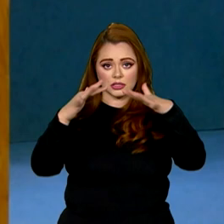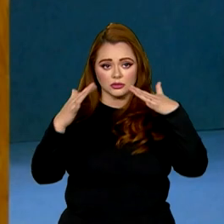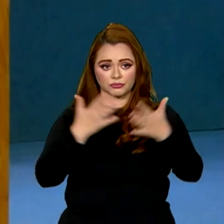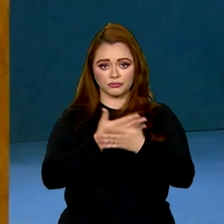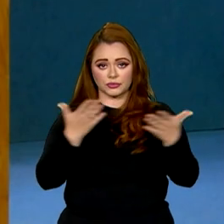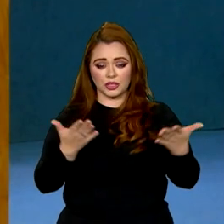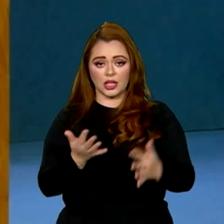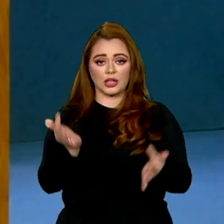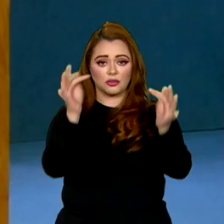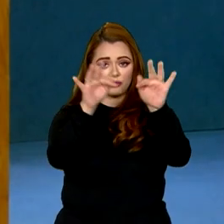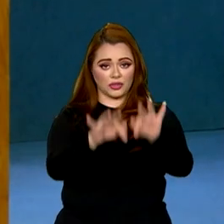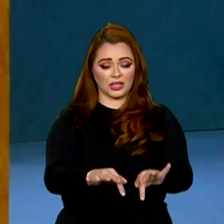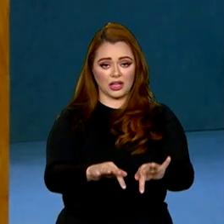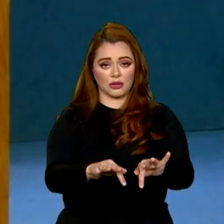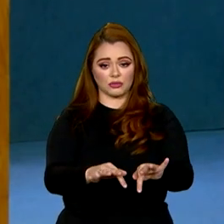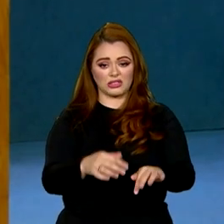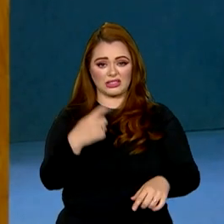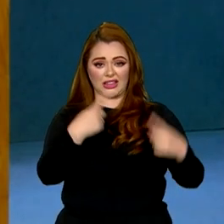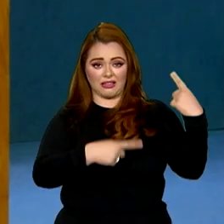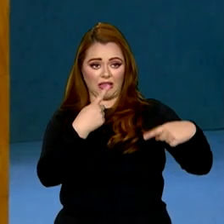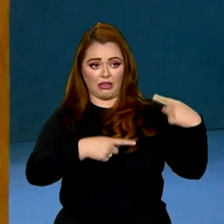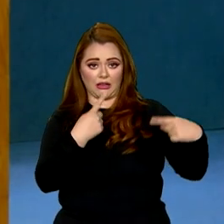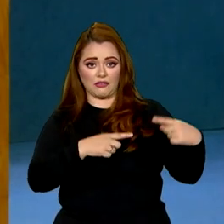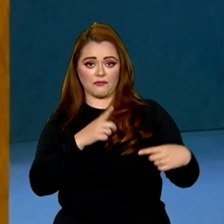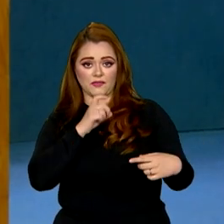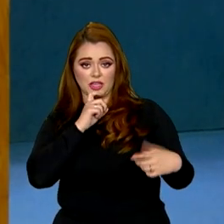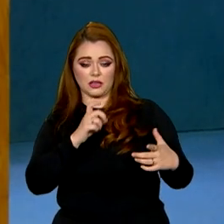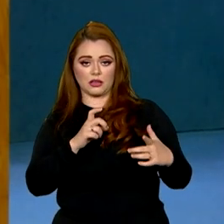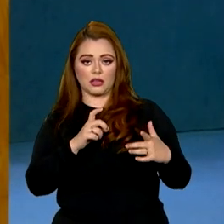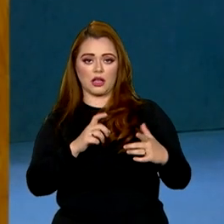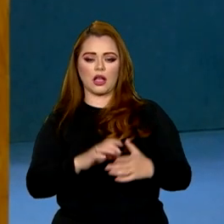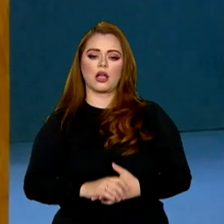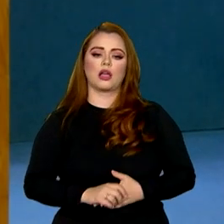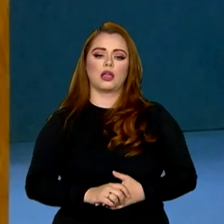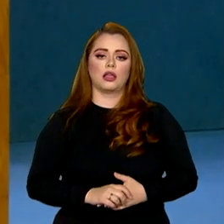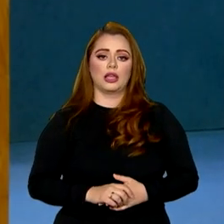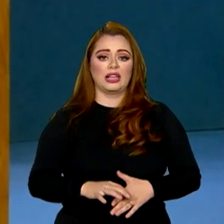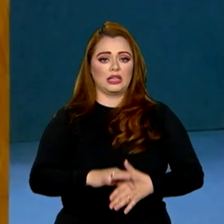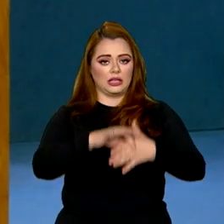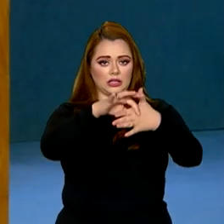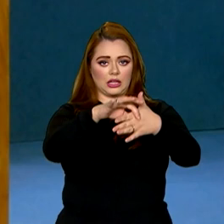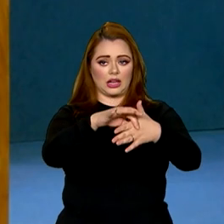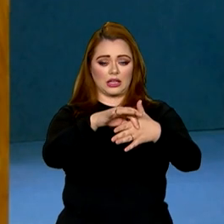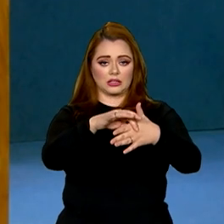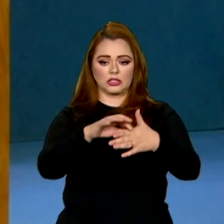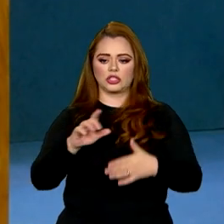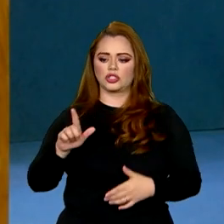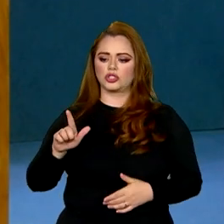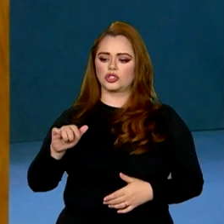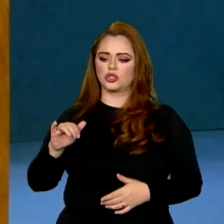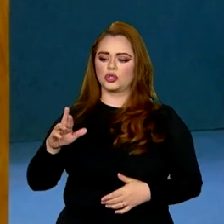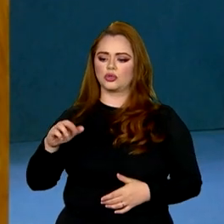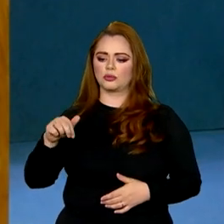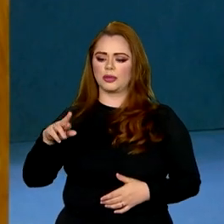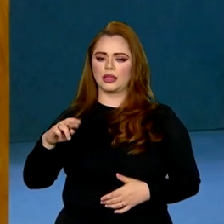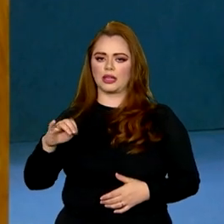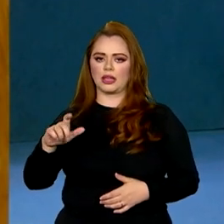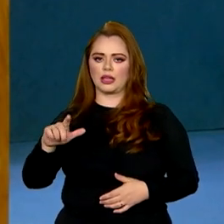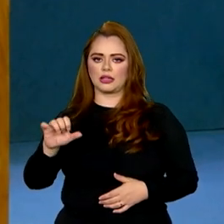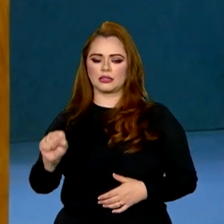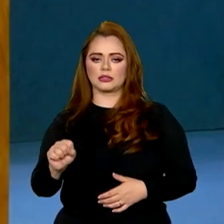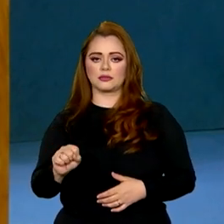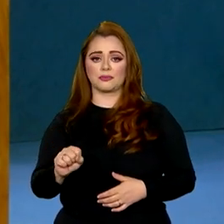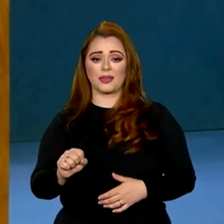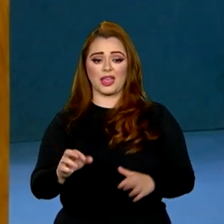ao final da Guerra Fria, a Comissão Sul, liderada por Júlio Niereri, reuniu dezenas de